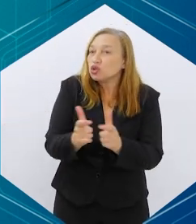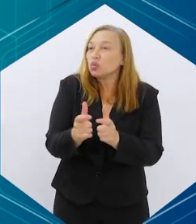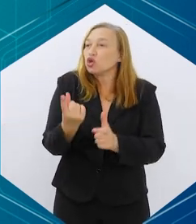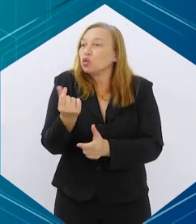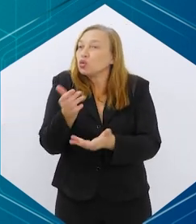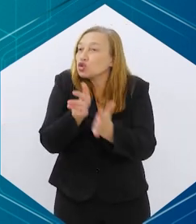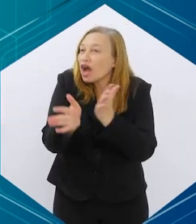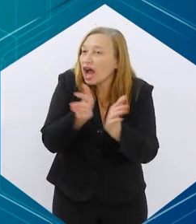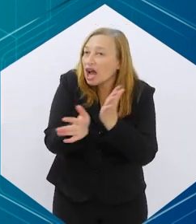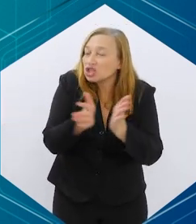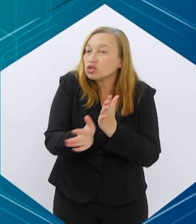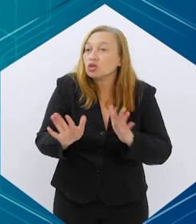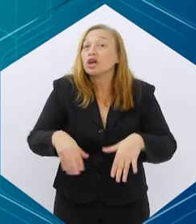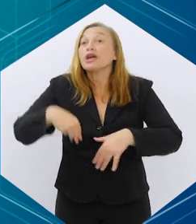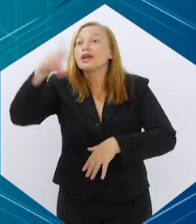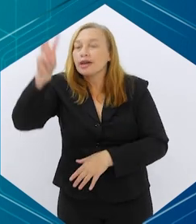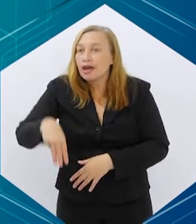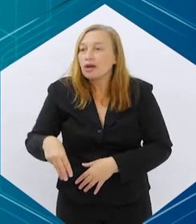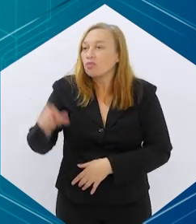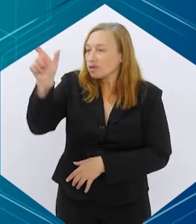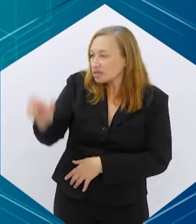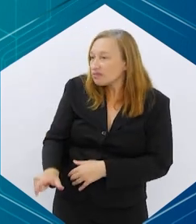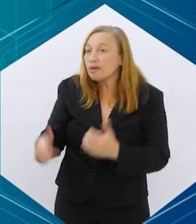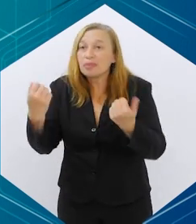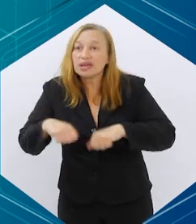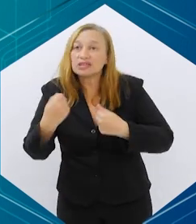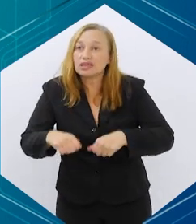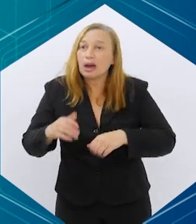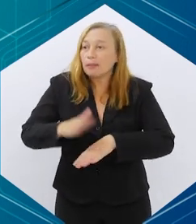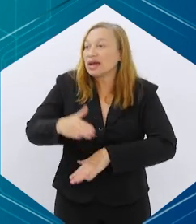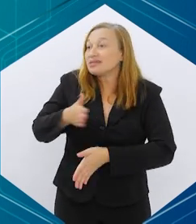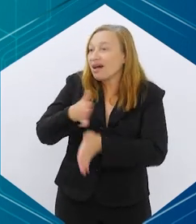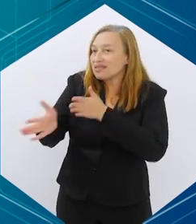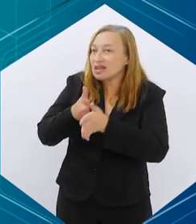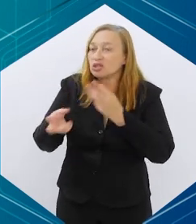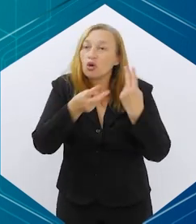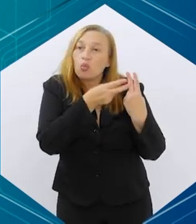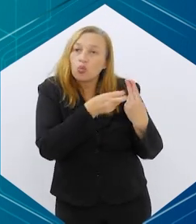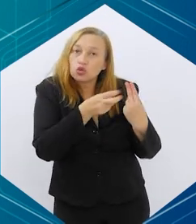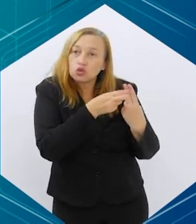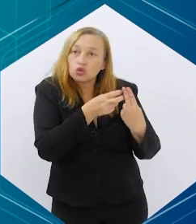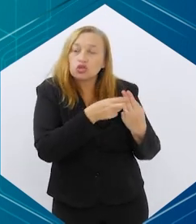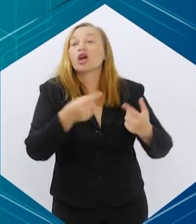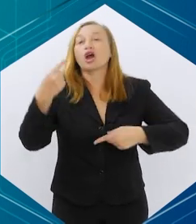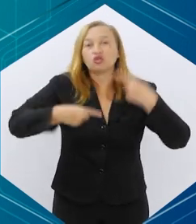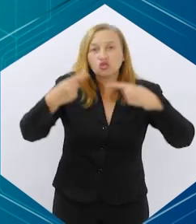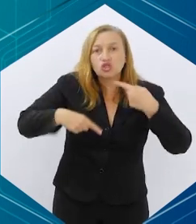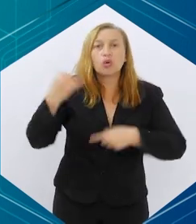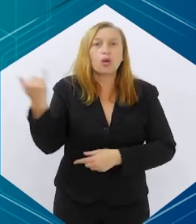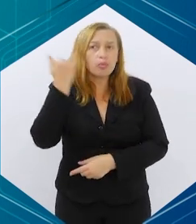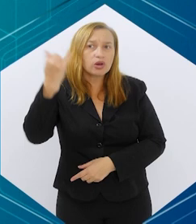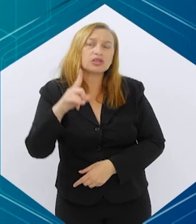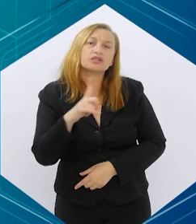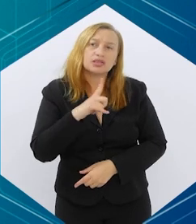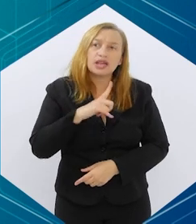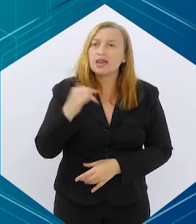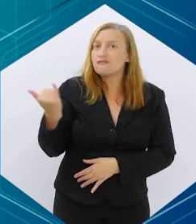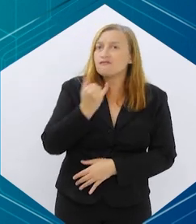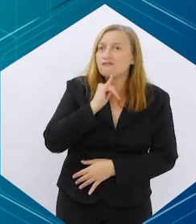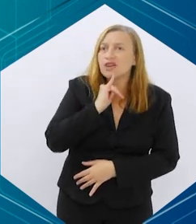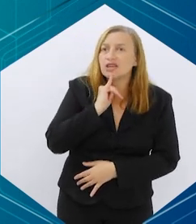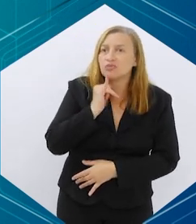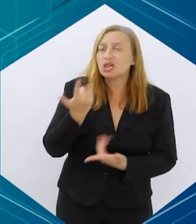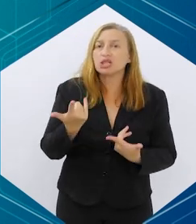custo. Quem é o paciente que a gente vai precisar dar mais acesso no SUS? É uma discussão que é importante a gente ter, porque,